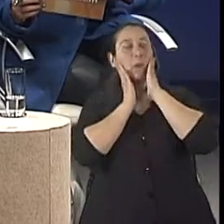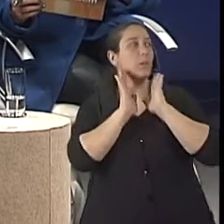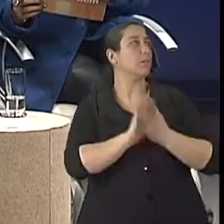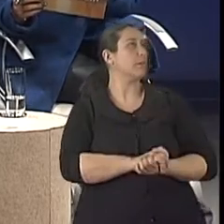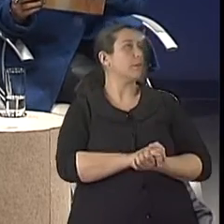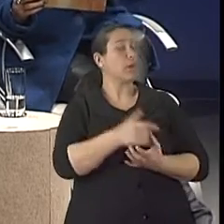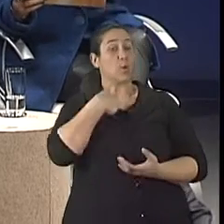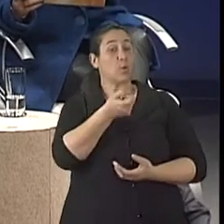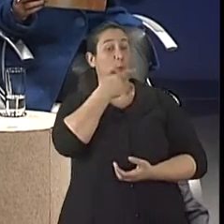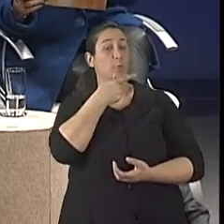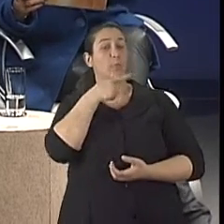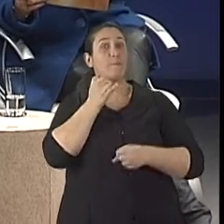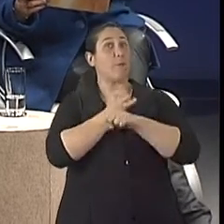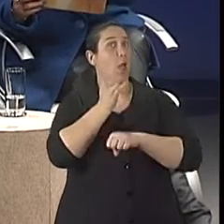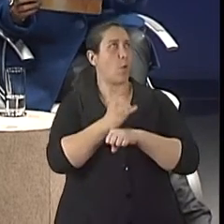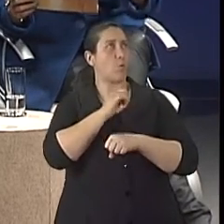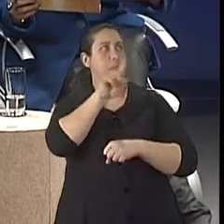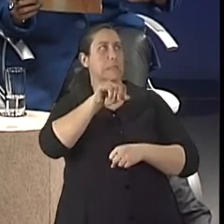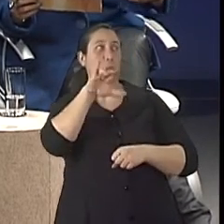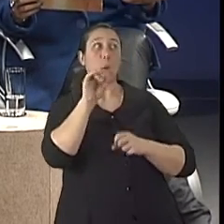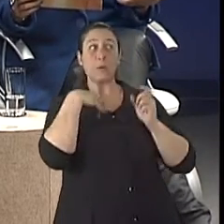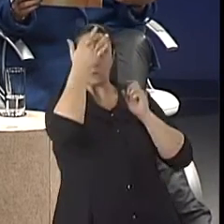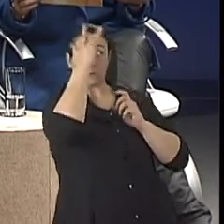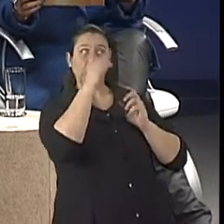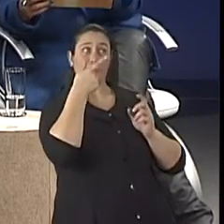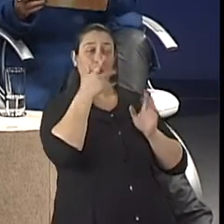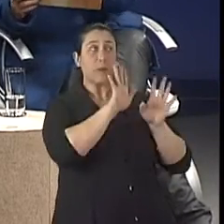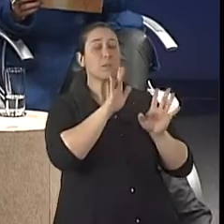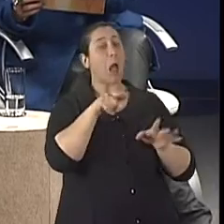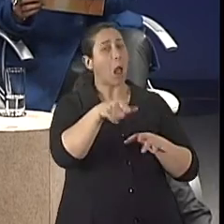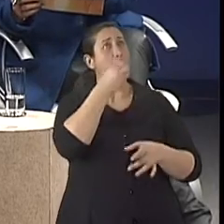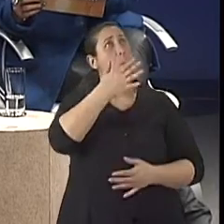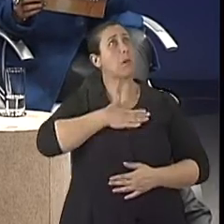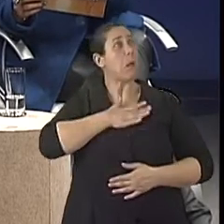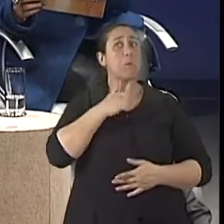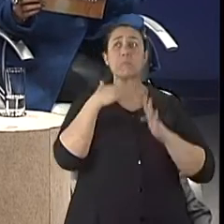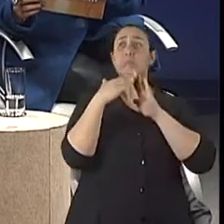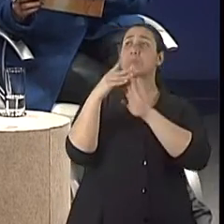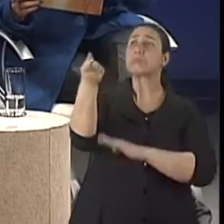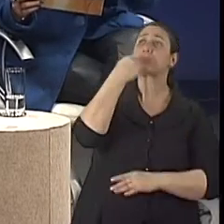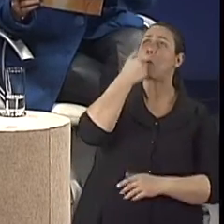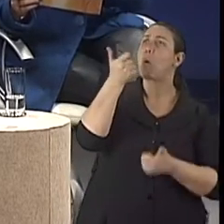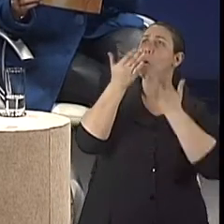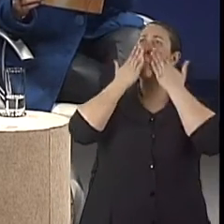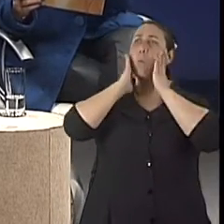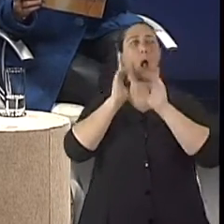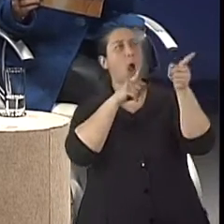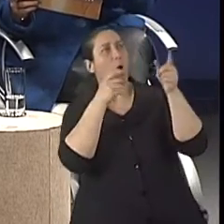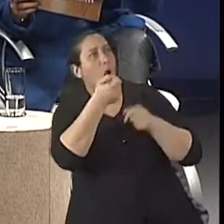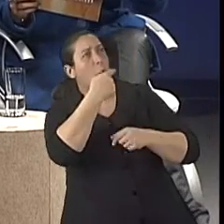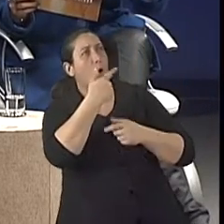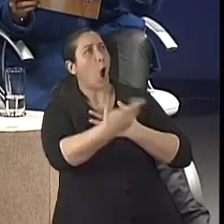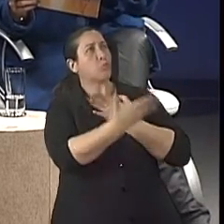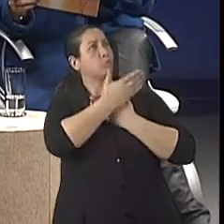tomo zinco, eu tomo ferro, nem sei se está carência no meu organismo, mas a minha vizinha está tomando, as mulheres estão tomando, eu tenho